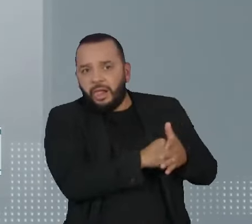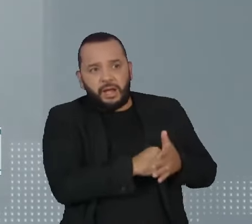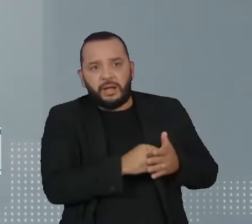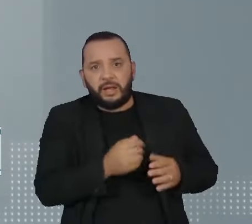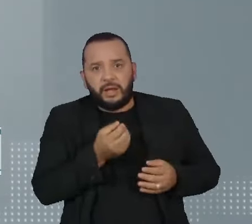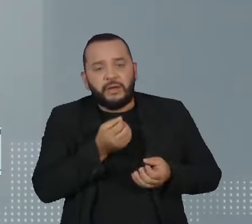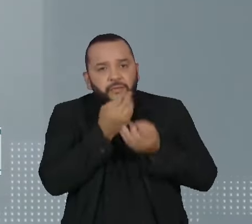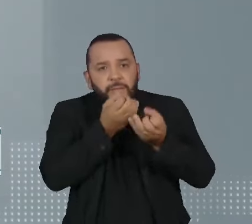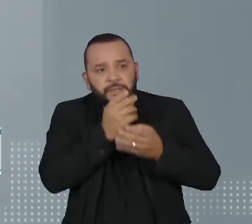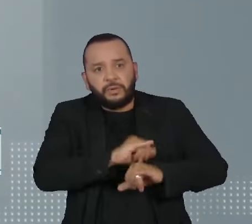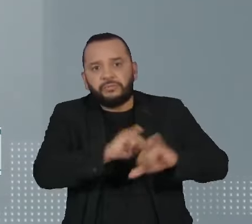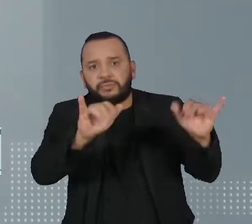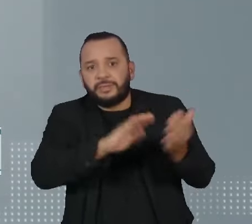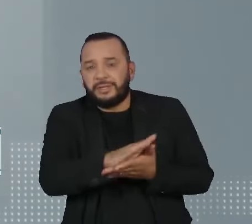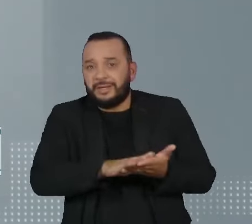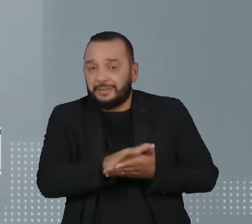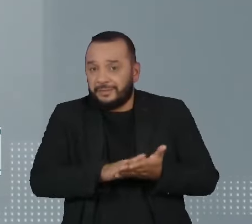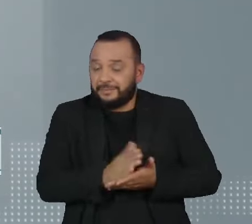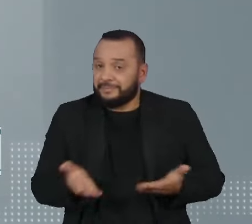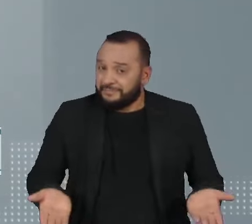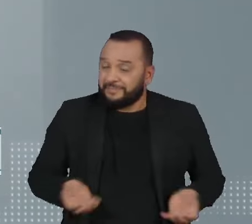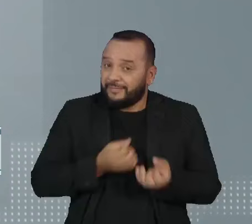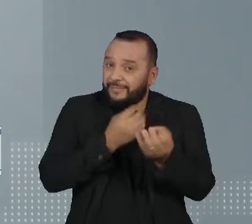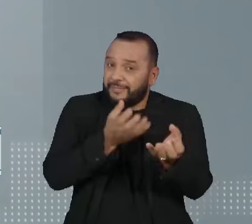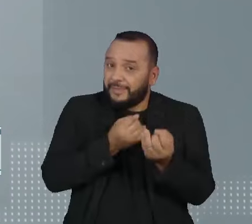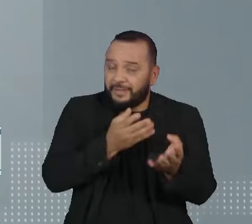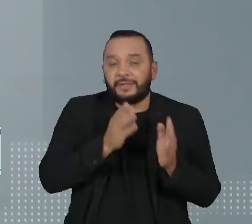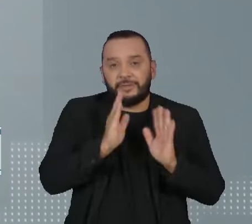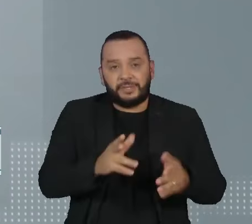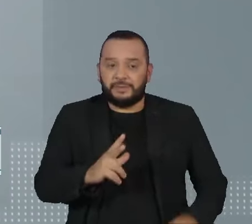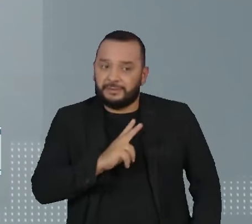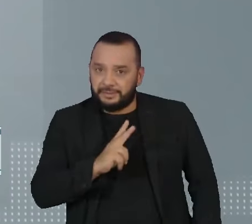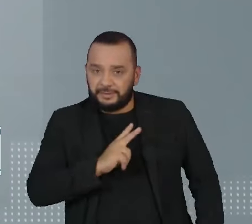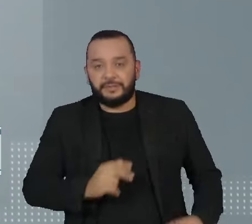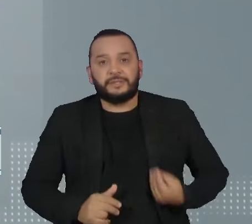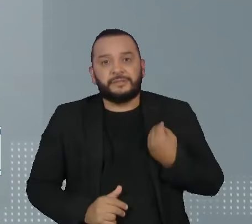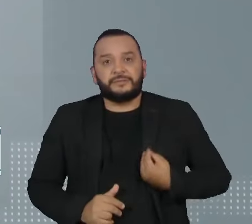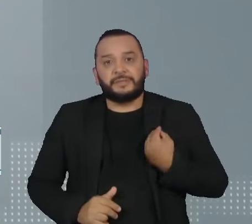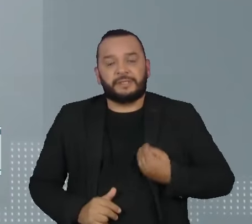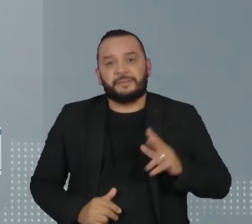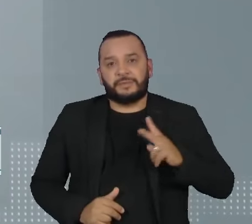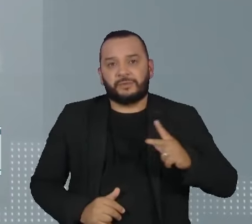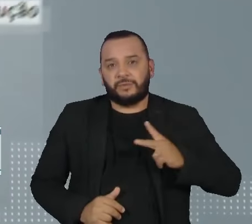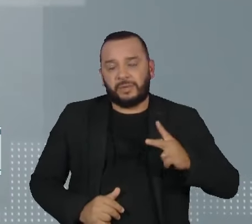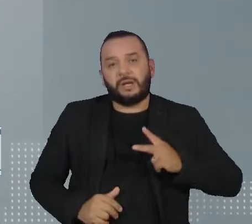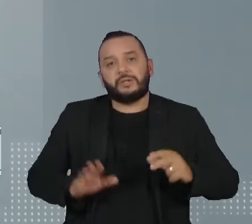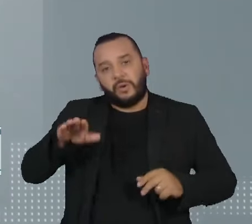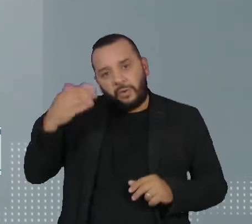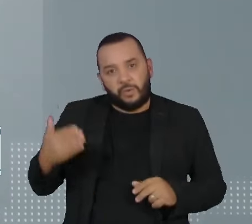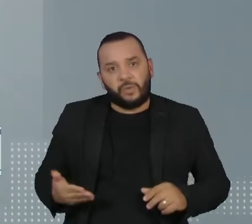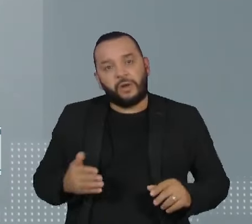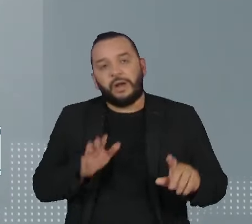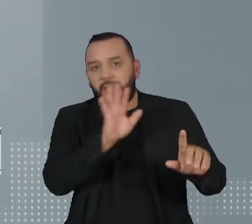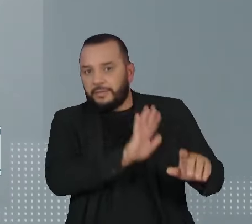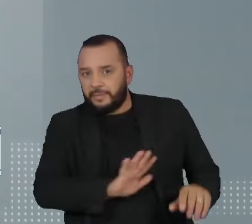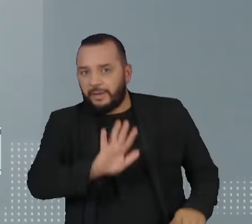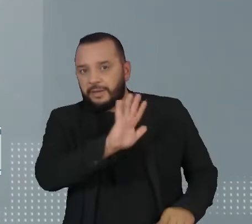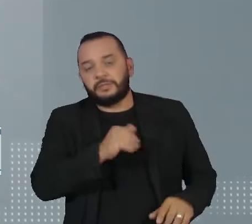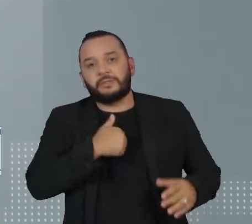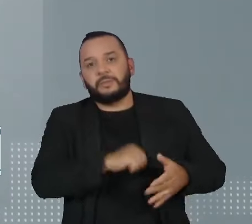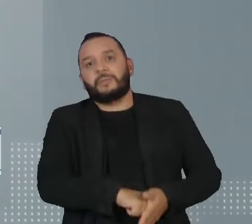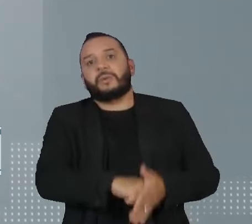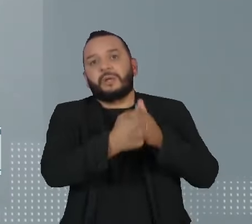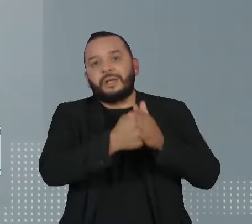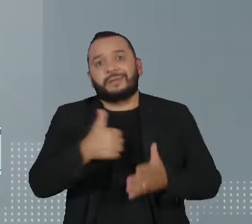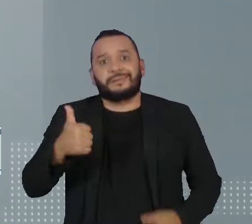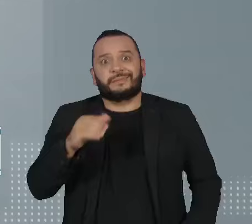à Informação diz que as informações pessoais relativas à intimidade, vida privada, honra e imagem vão ter seu acesso negado por